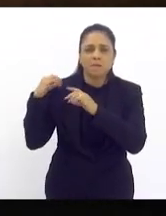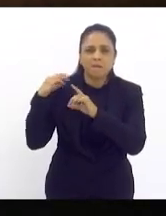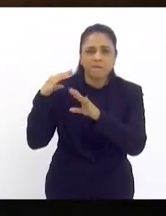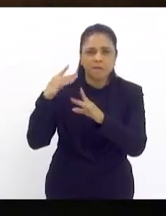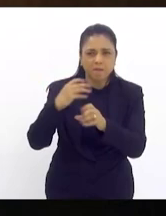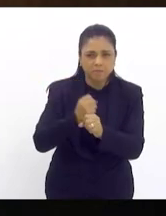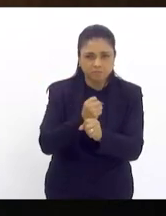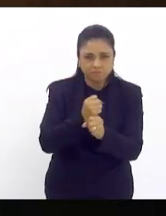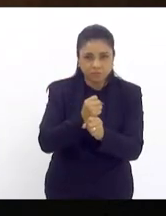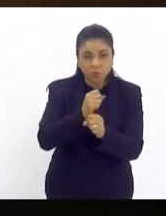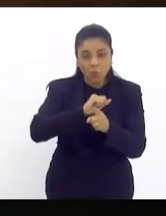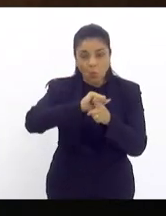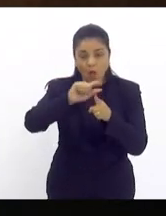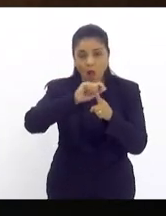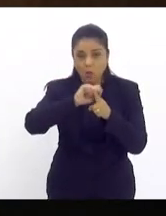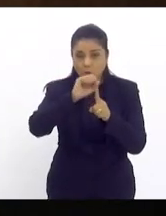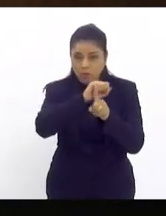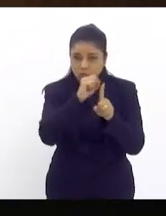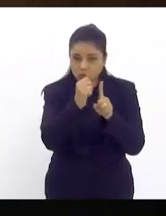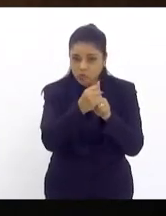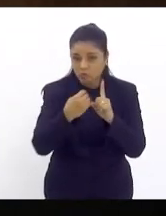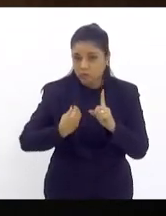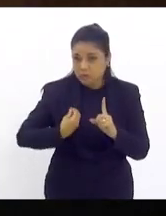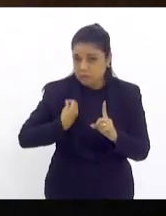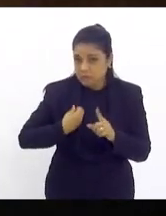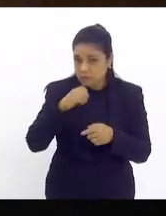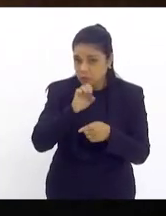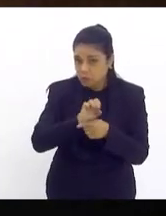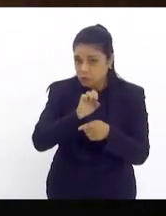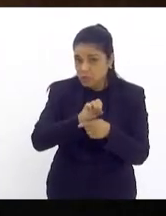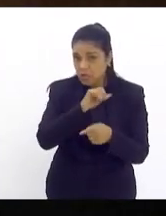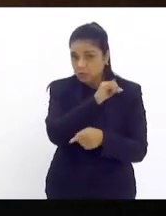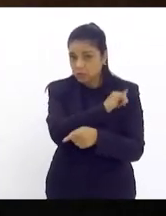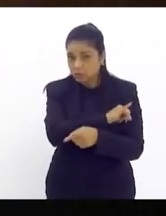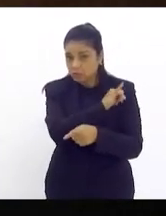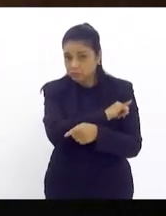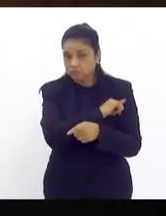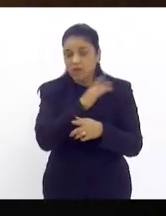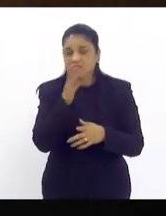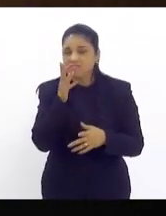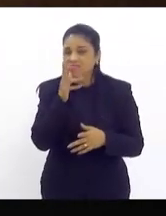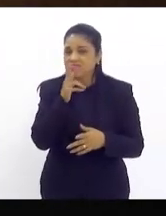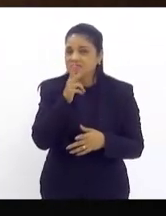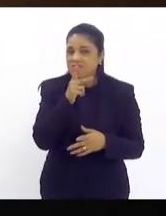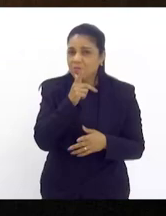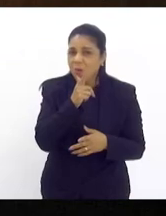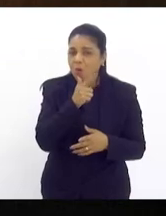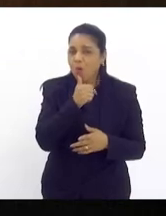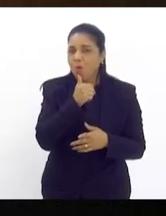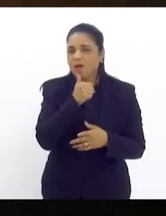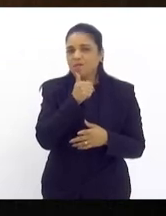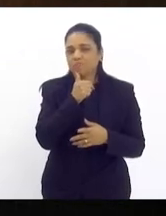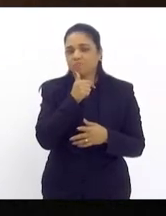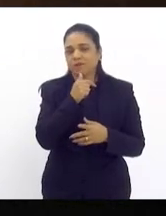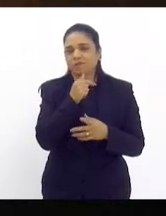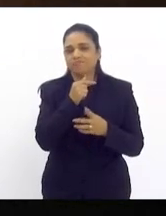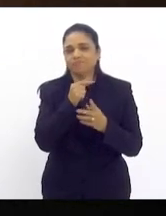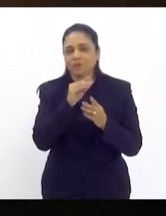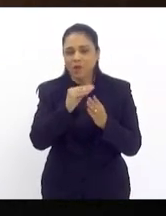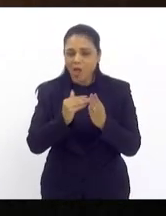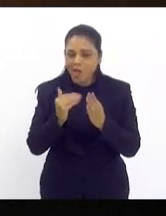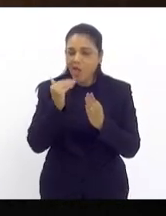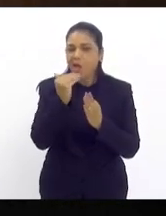aluguel social no estado do Rio de Janeiro existe e que demora muito para ser reajustado e as pessoas